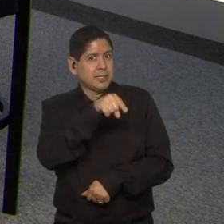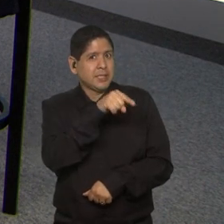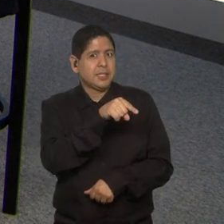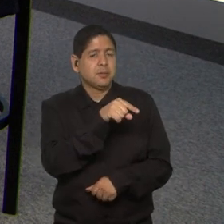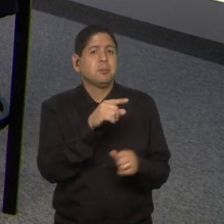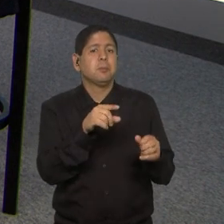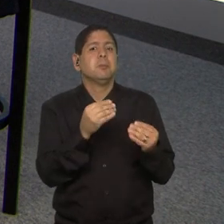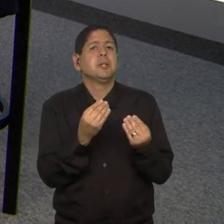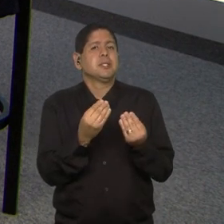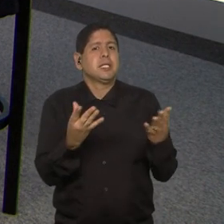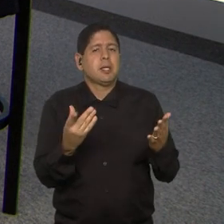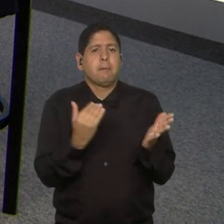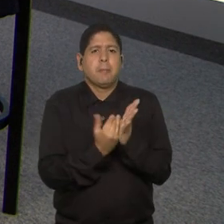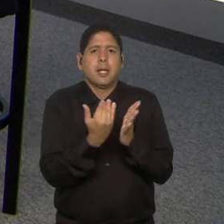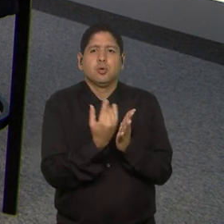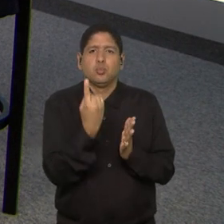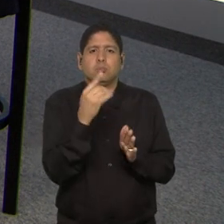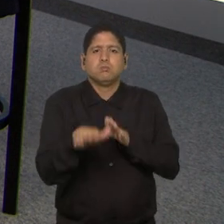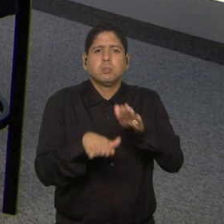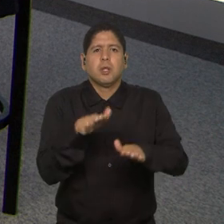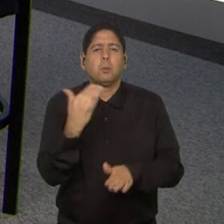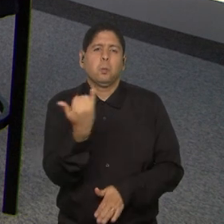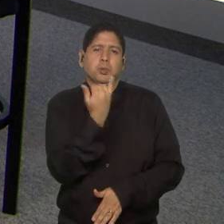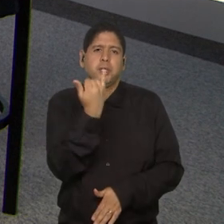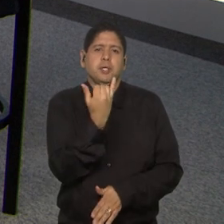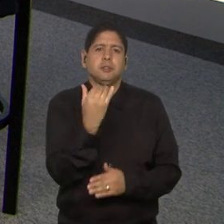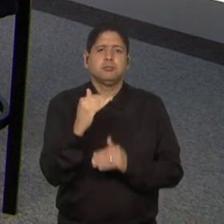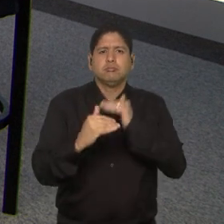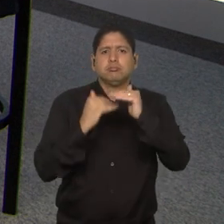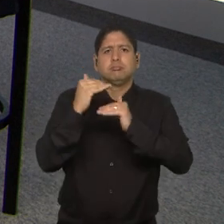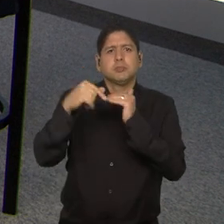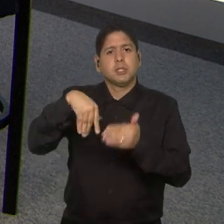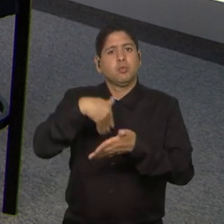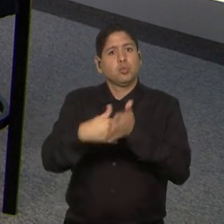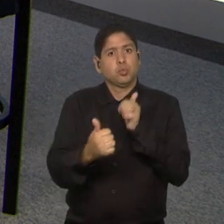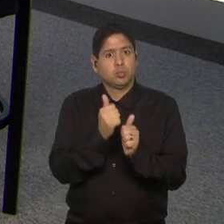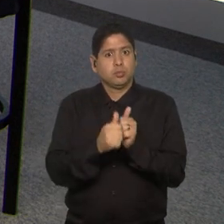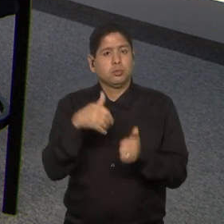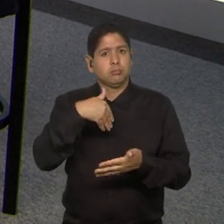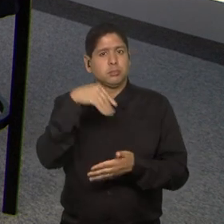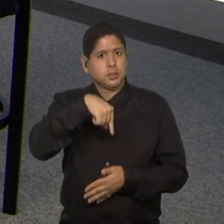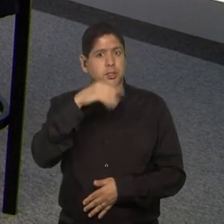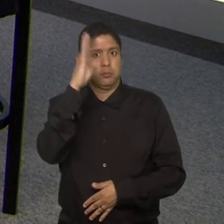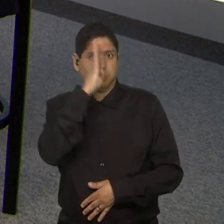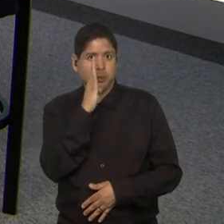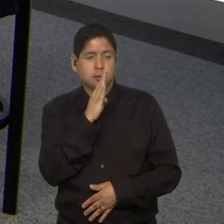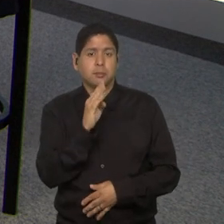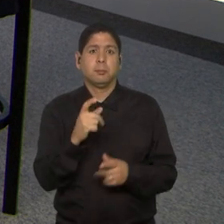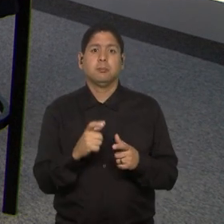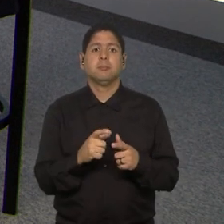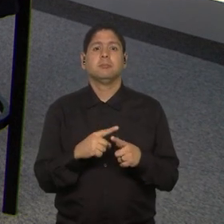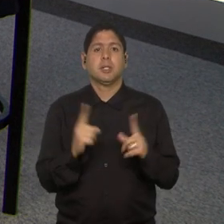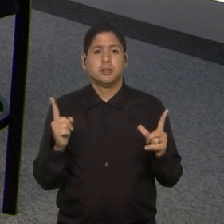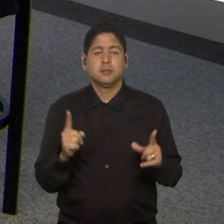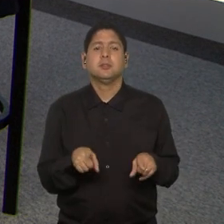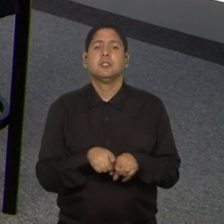pode ser, sim, mais um passo importante para a gente desenvolver o futebol feminino aqui no Brasil, mas,